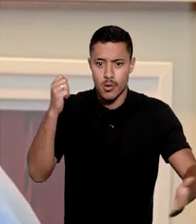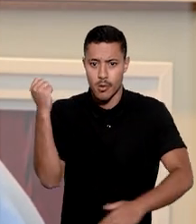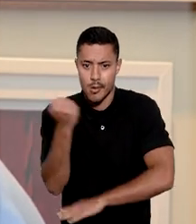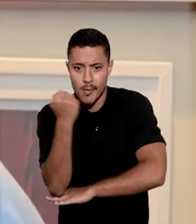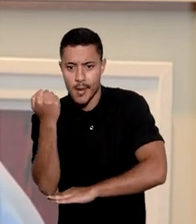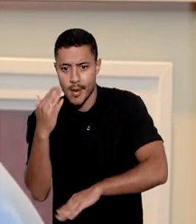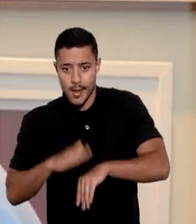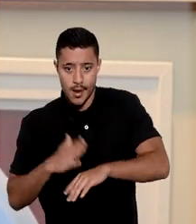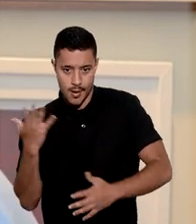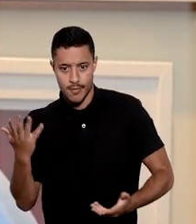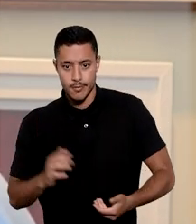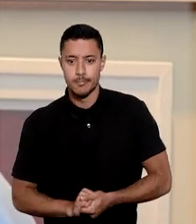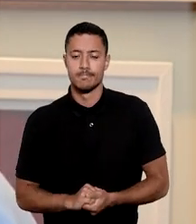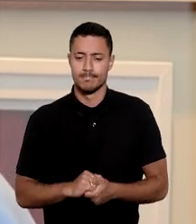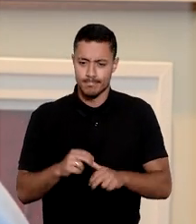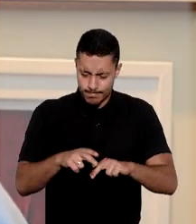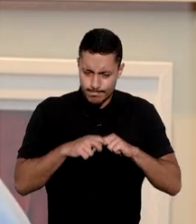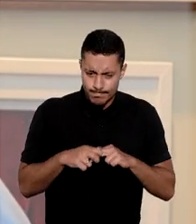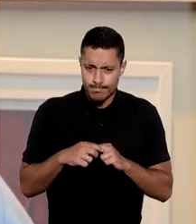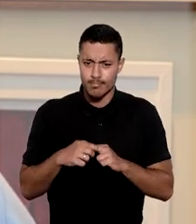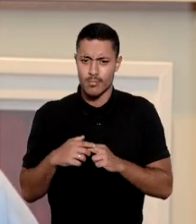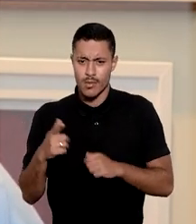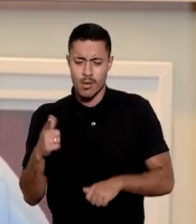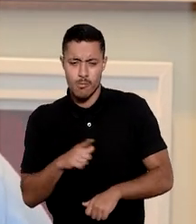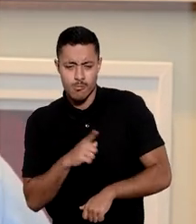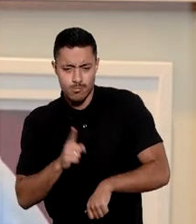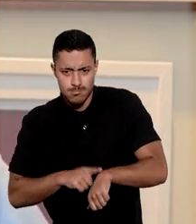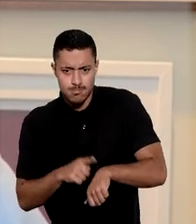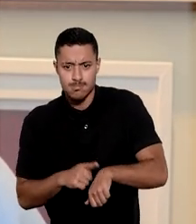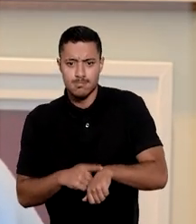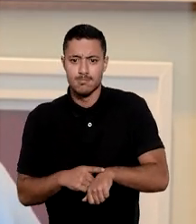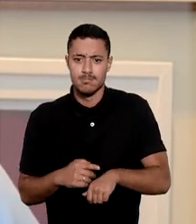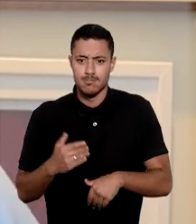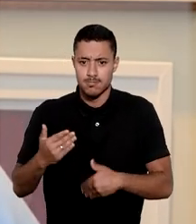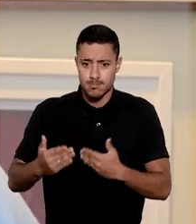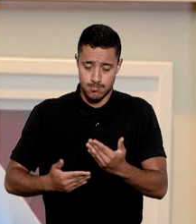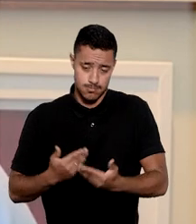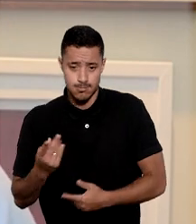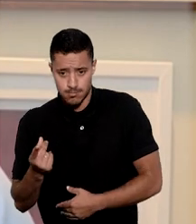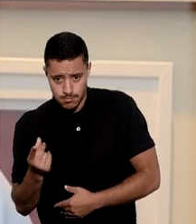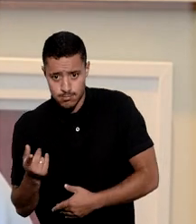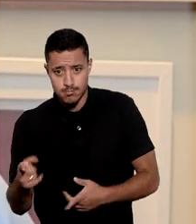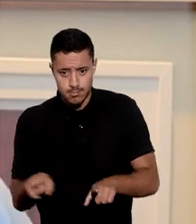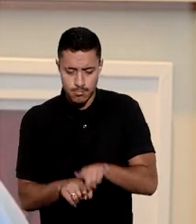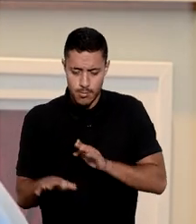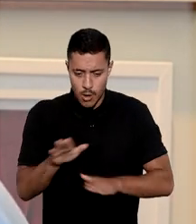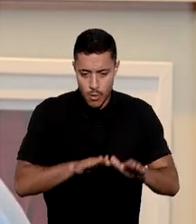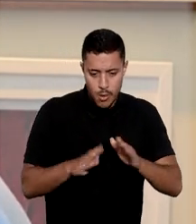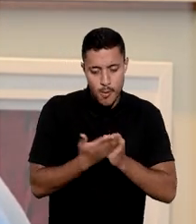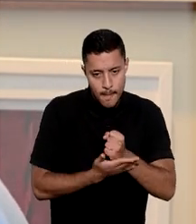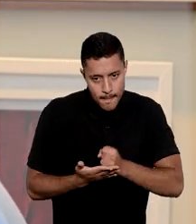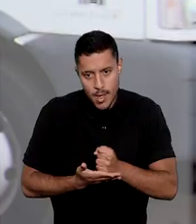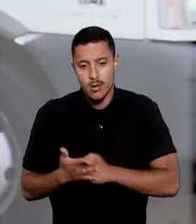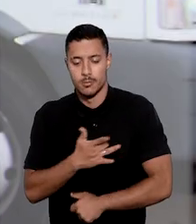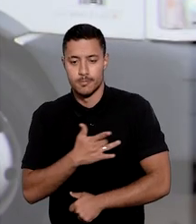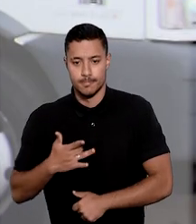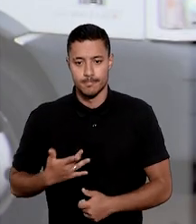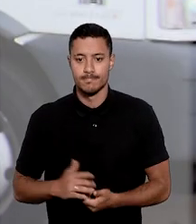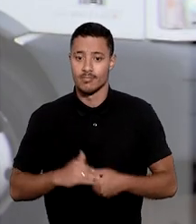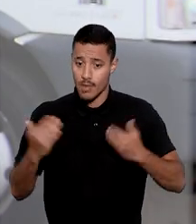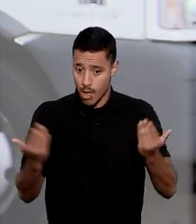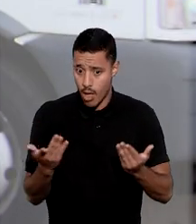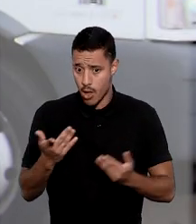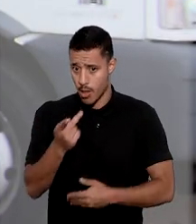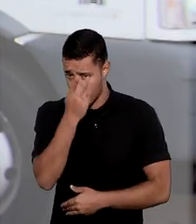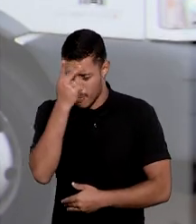AIDS. Por isso, é necessário dedicar muito tempo e parte do seu orçamento para esses cuidados básicos de saúde. Agora,